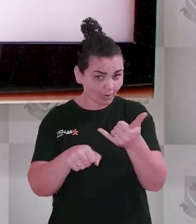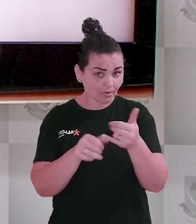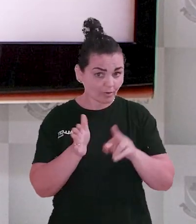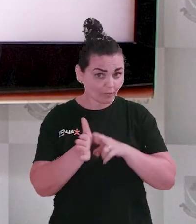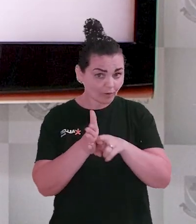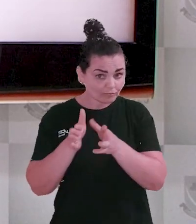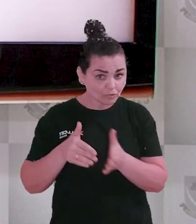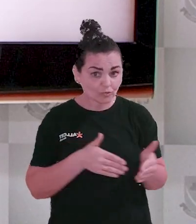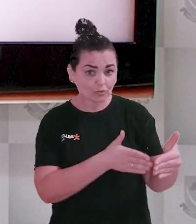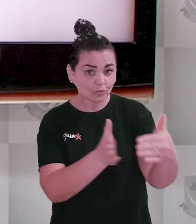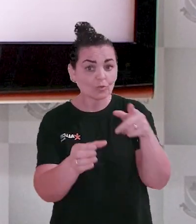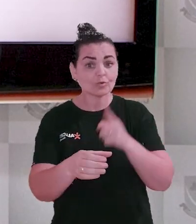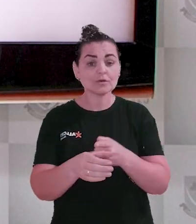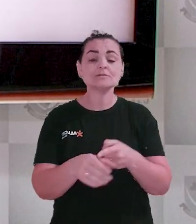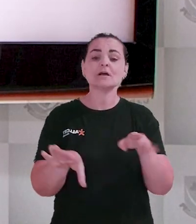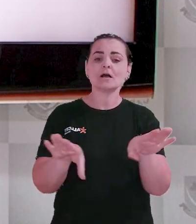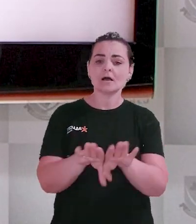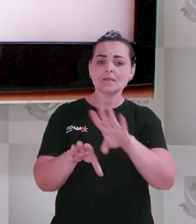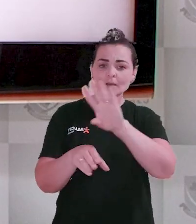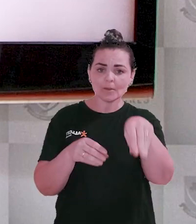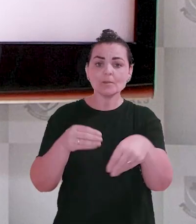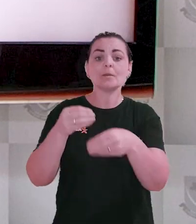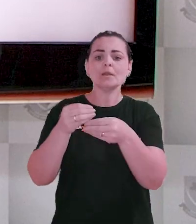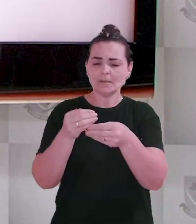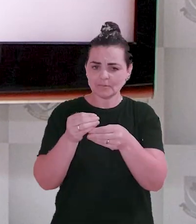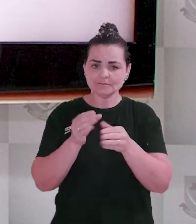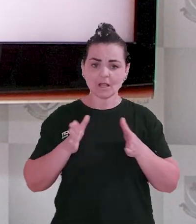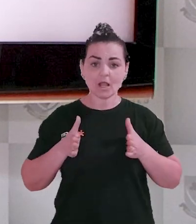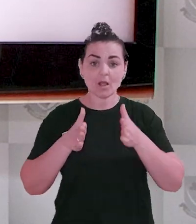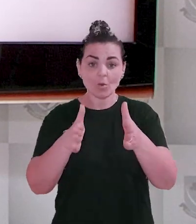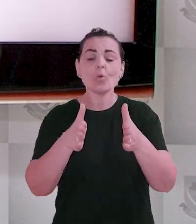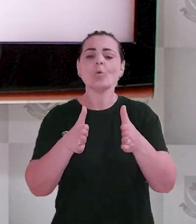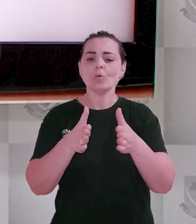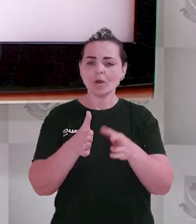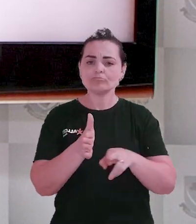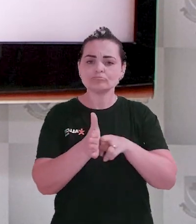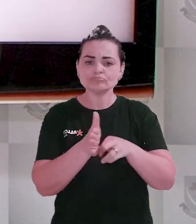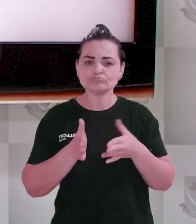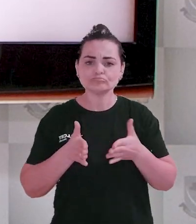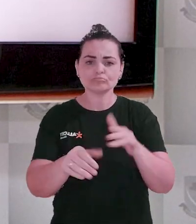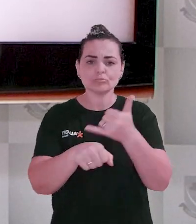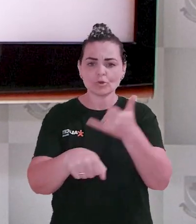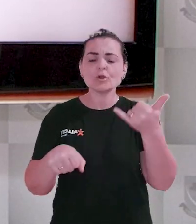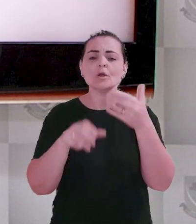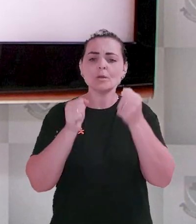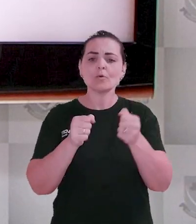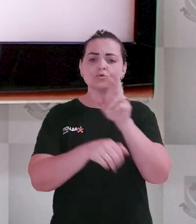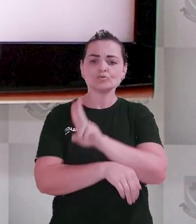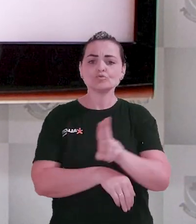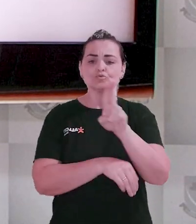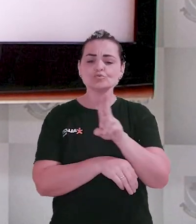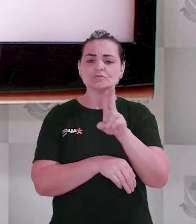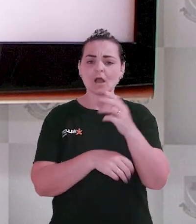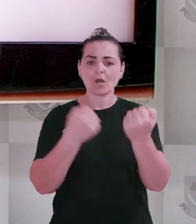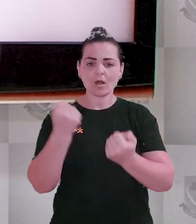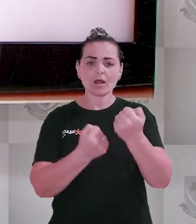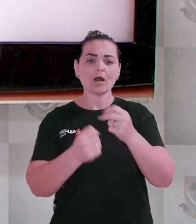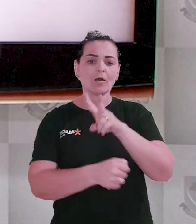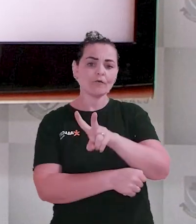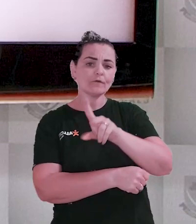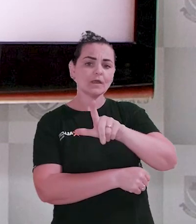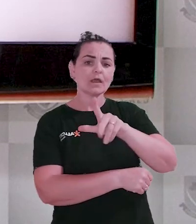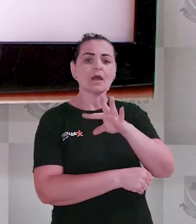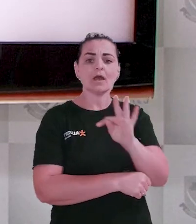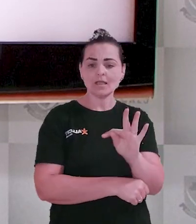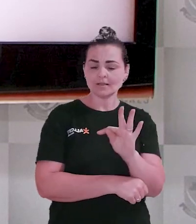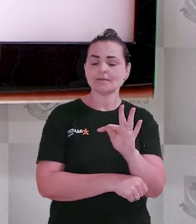Primeiro, o contorno ferroviário na cidade. E segundo, a implantação do veículo leve sobre trilhos, o VLT,